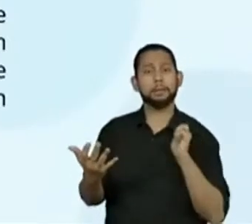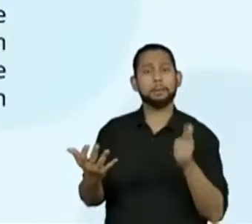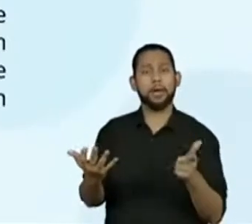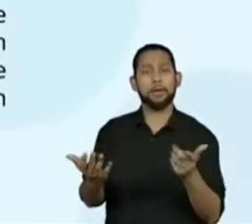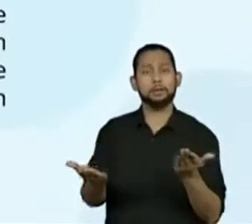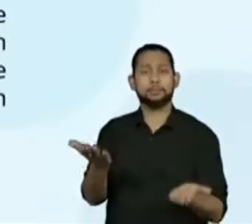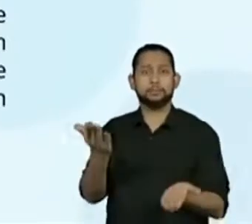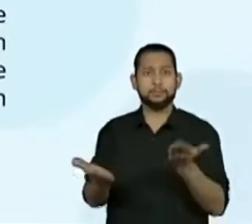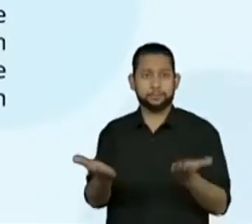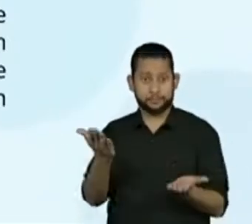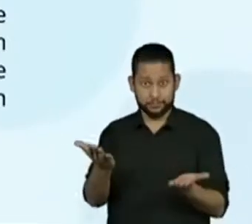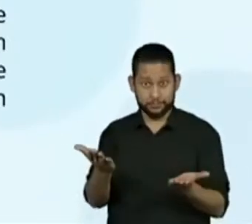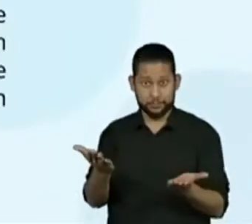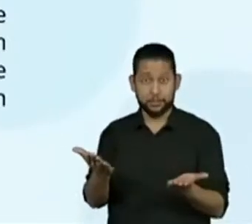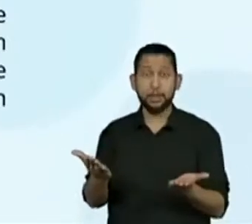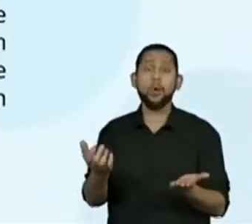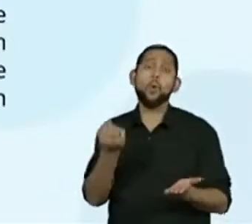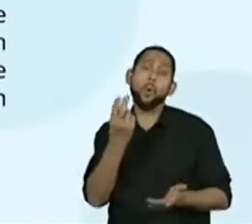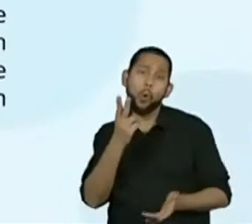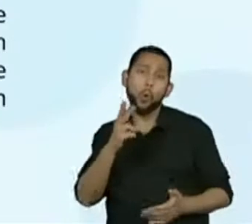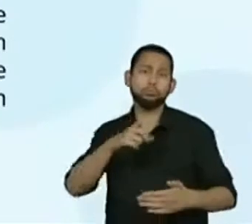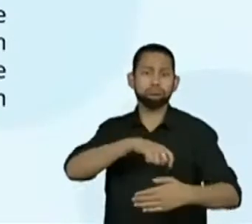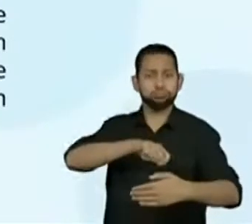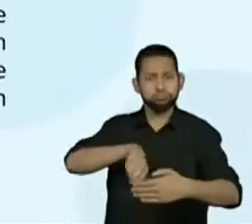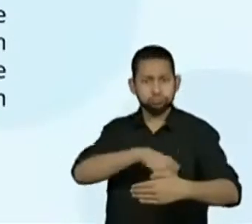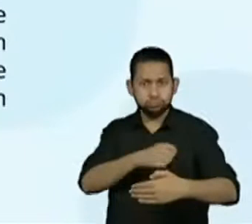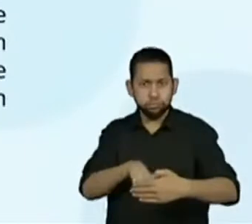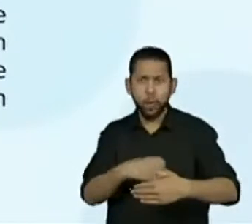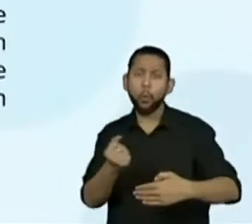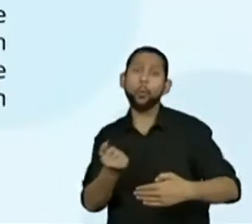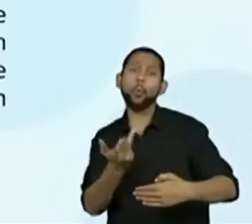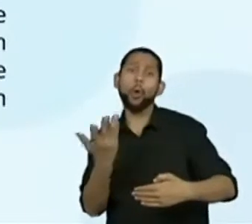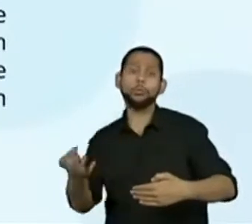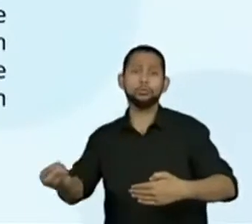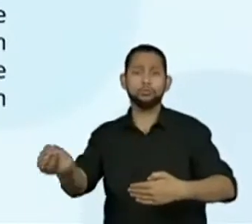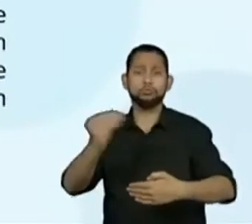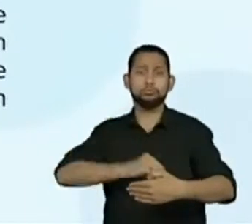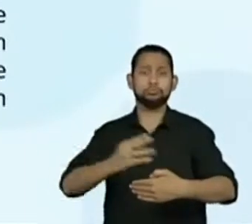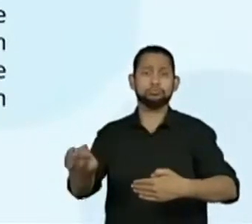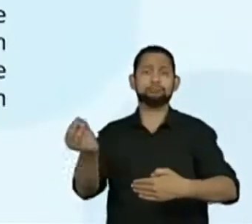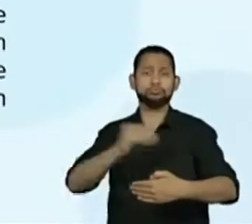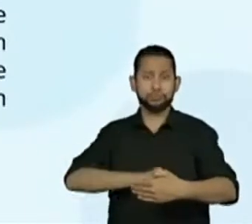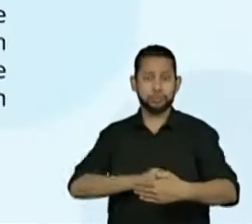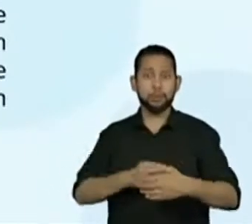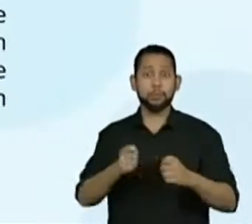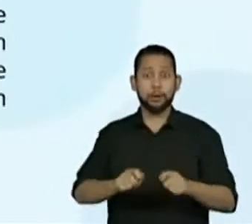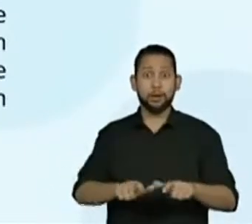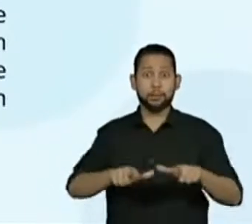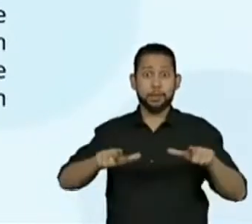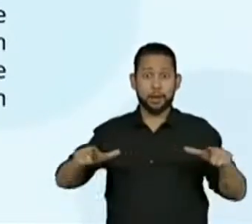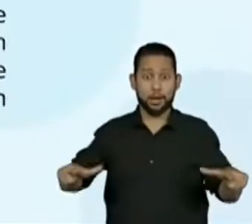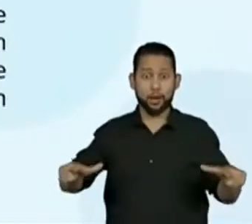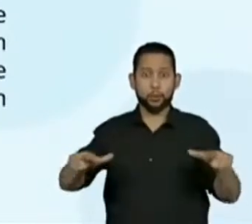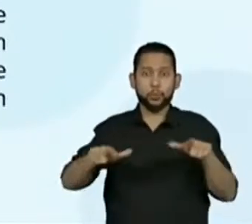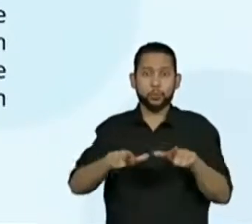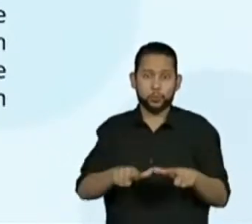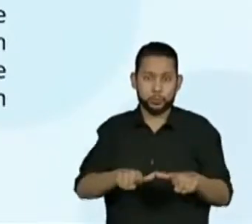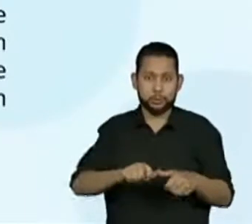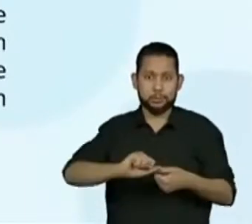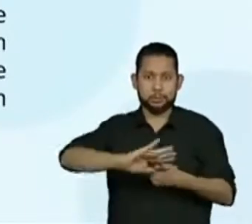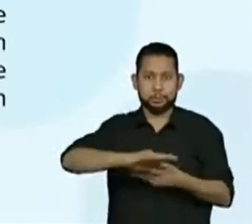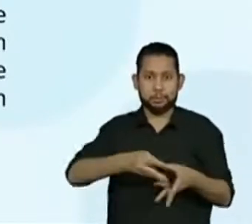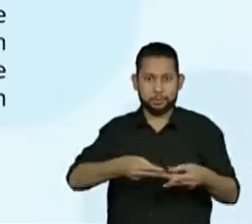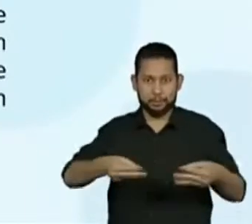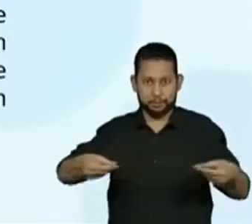alterar as quantidades de ingredientes de receitas, ampliar ou reduzir escala em mapas, entre